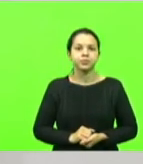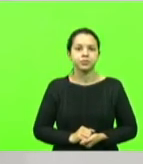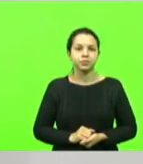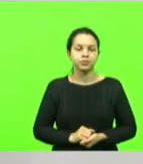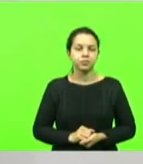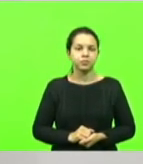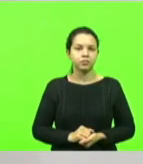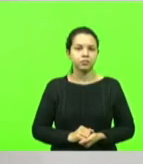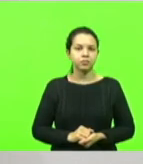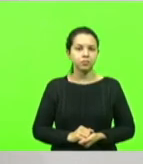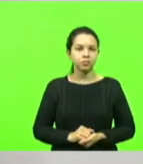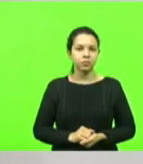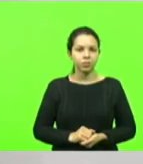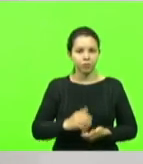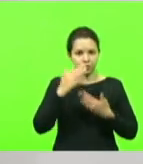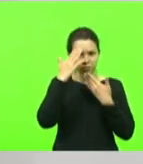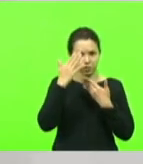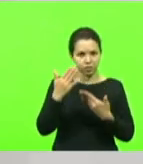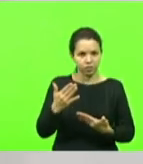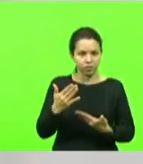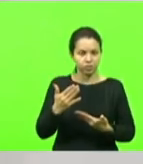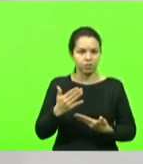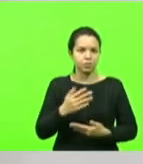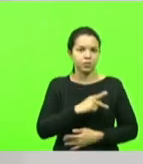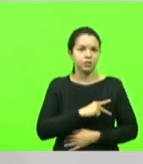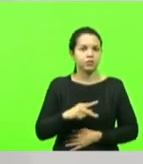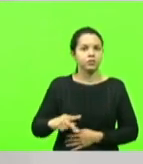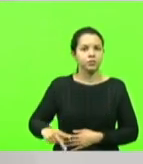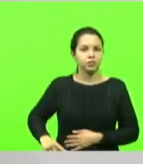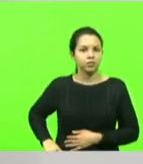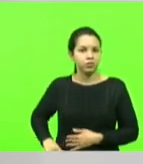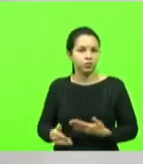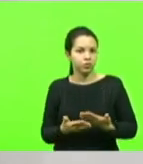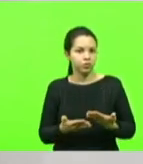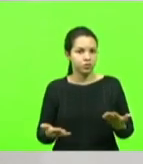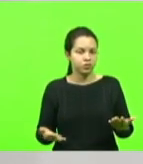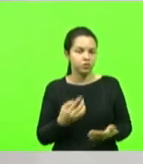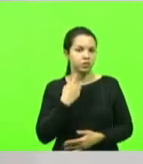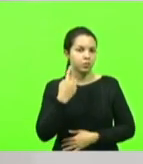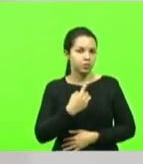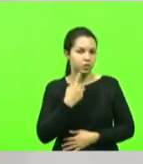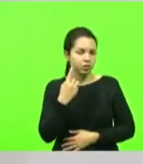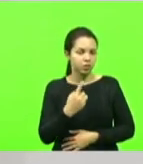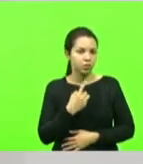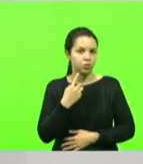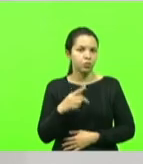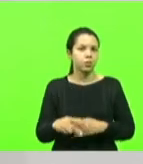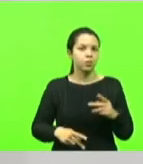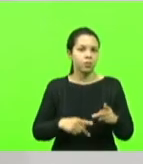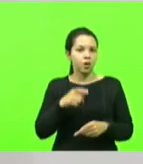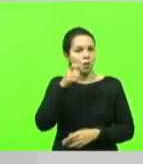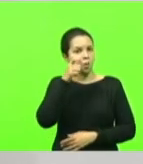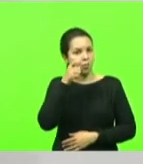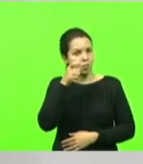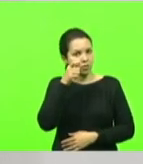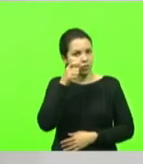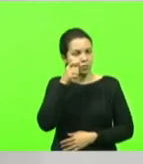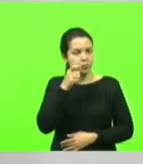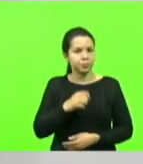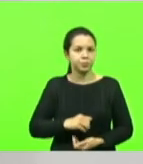Obrigado. Obrigado, senhor presidente, senhores deputados, público que nos acompanha,